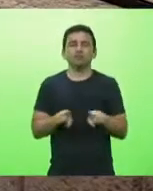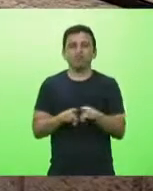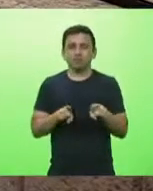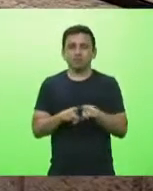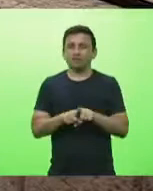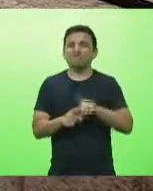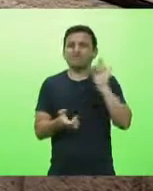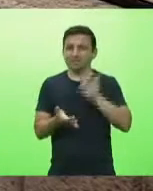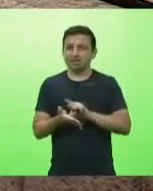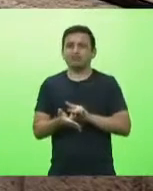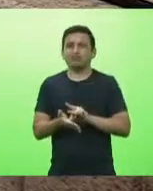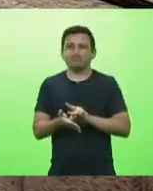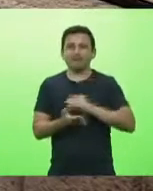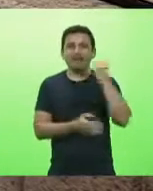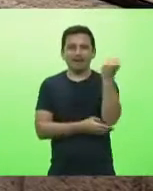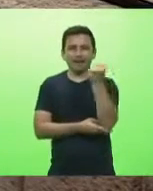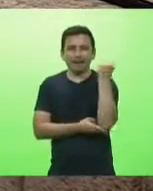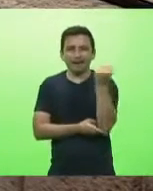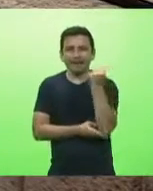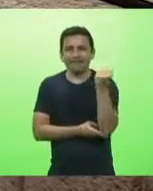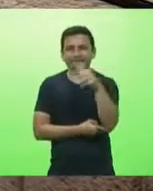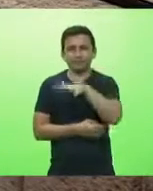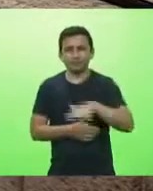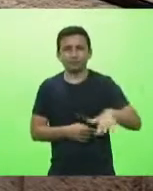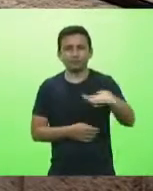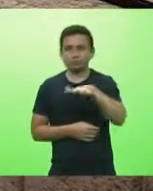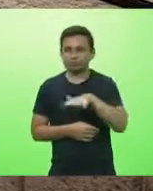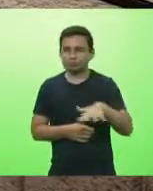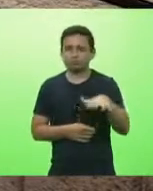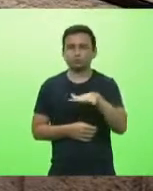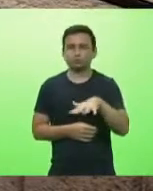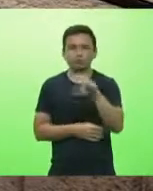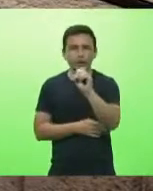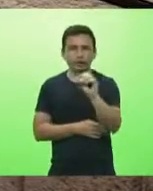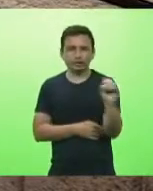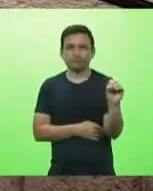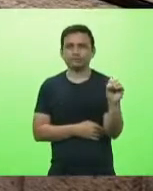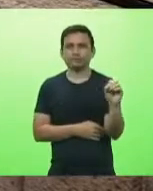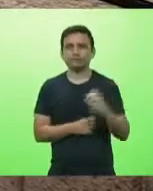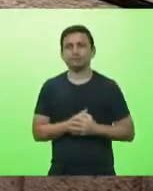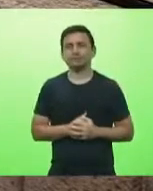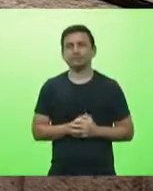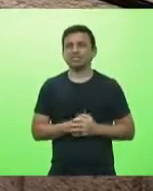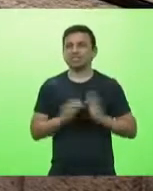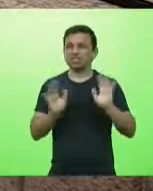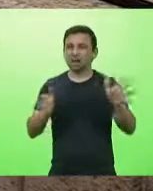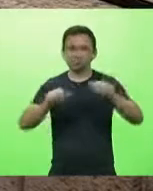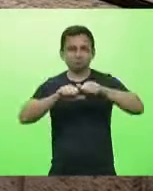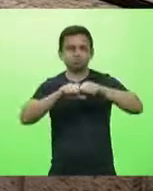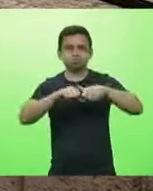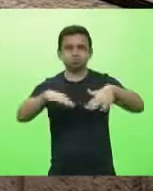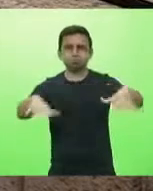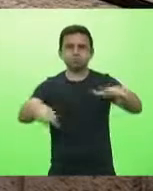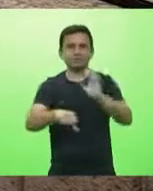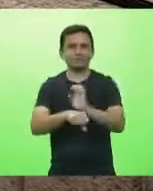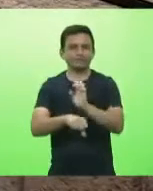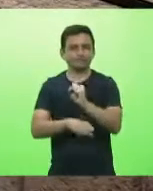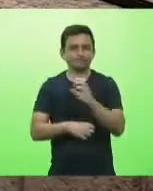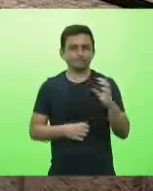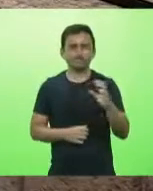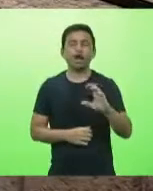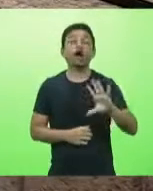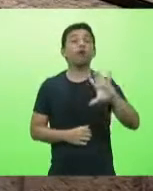situação é grave na região na região oeste e isso tem se espalhado para todo o estado o que tem acontecido senhores